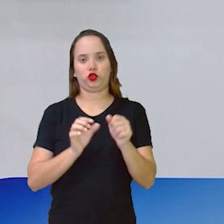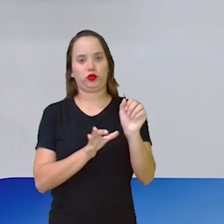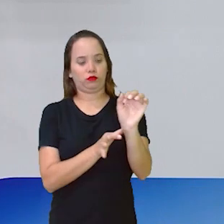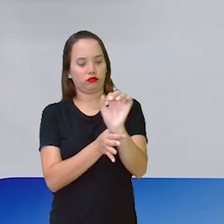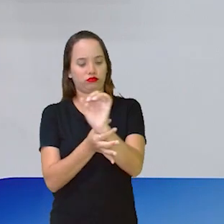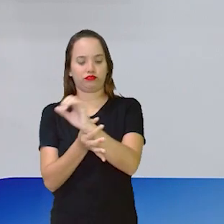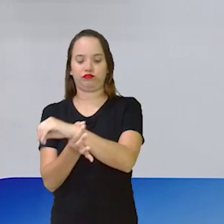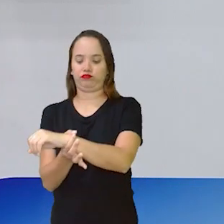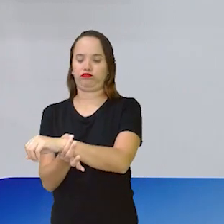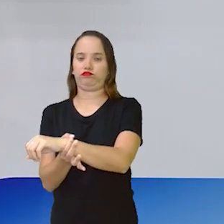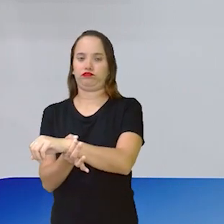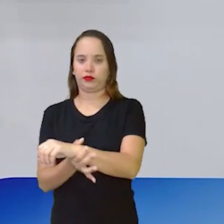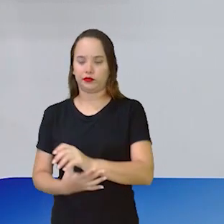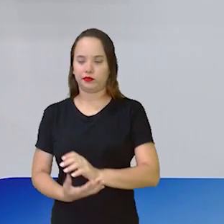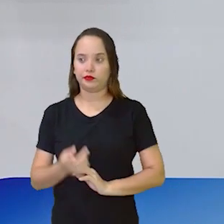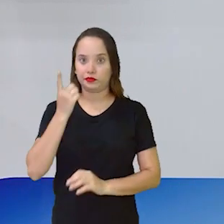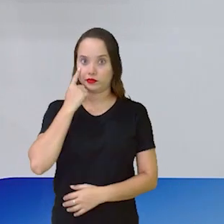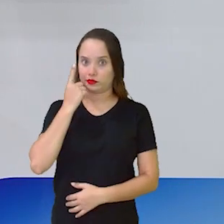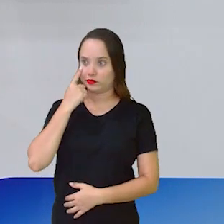aqui assim.